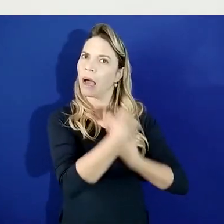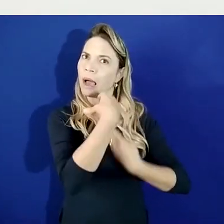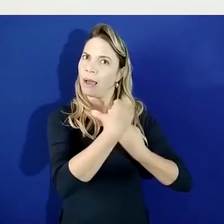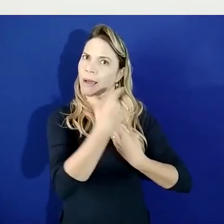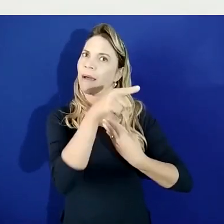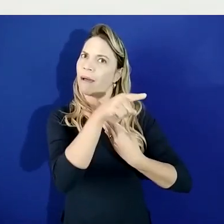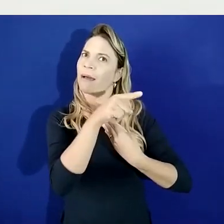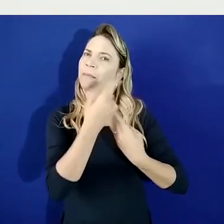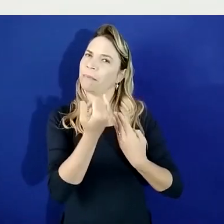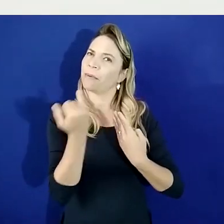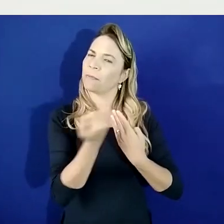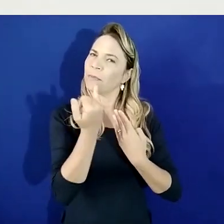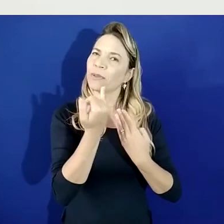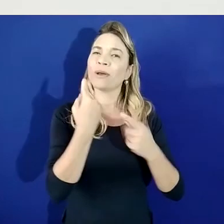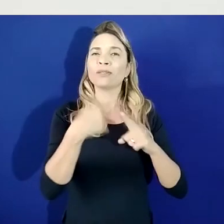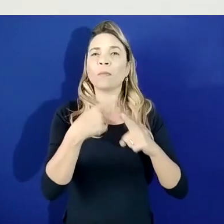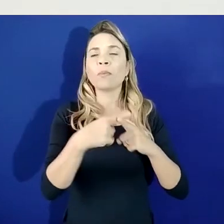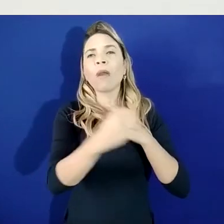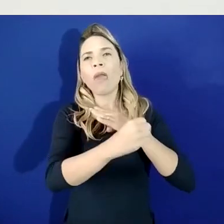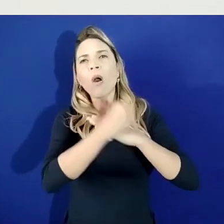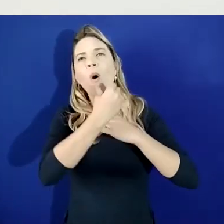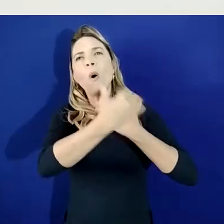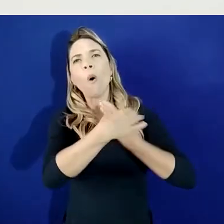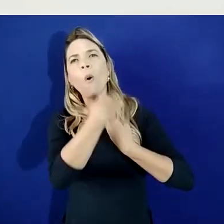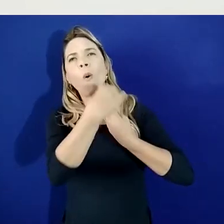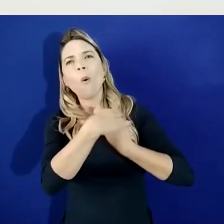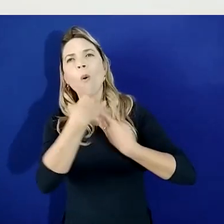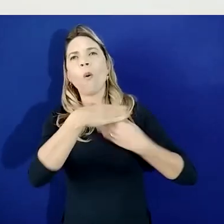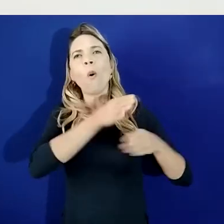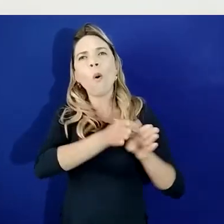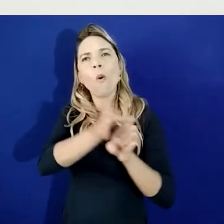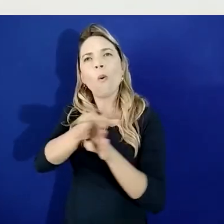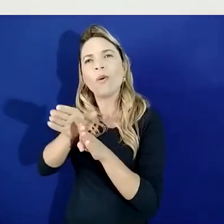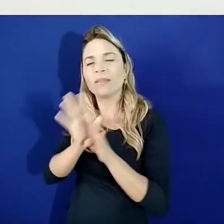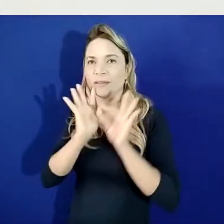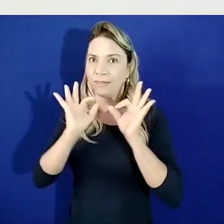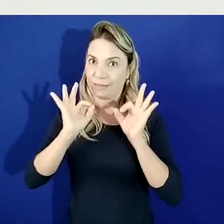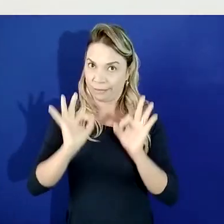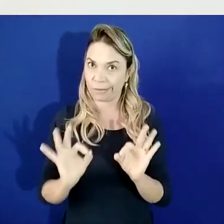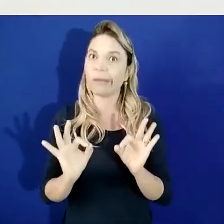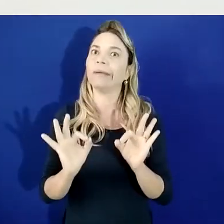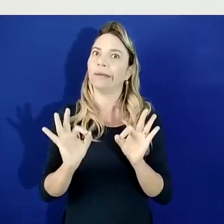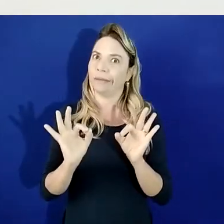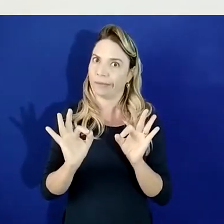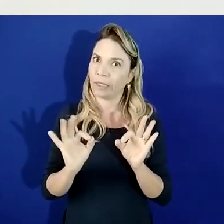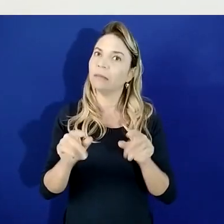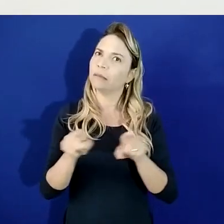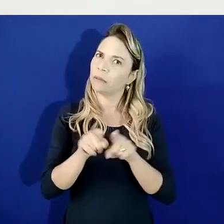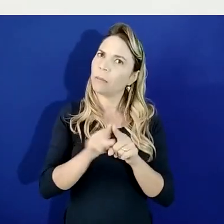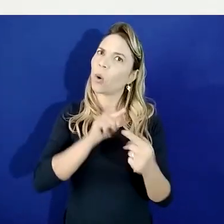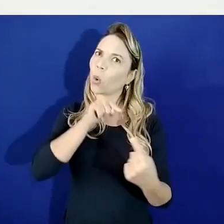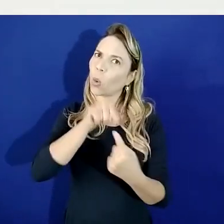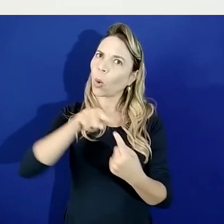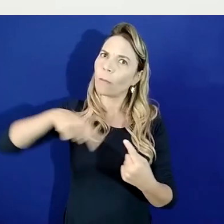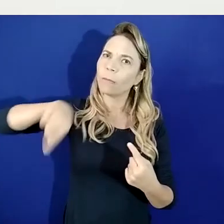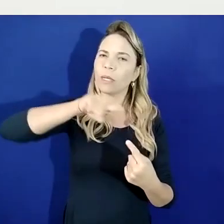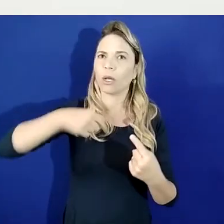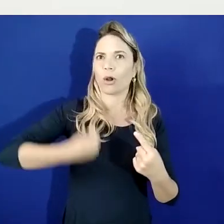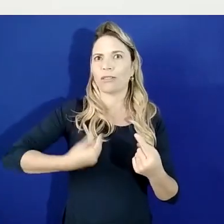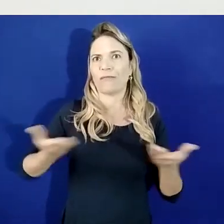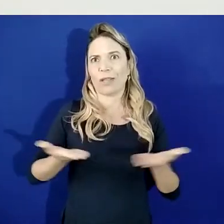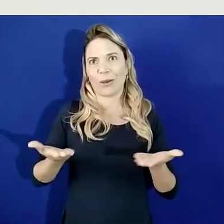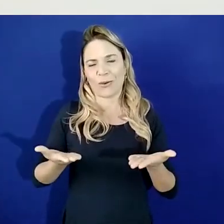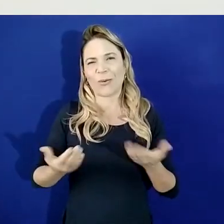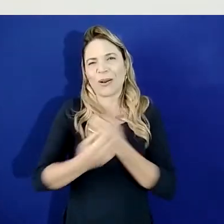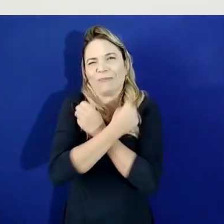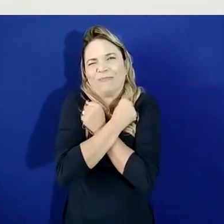habilitado para que essas orientações possam ser feitas de maneira corretas e condizentes com o nosso cenário.